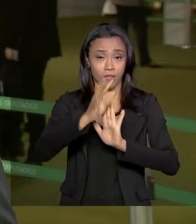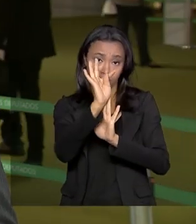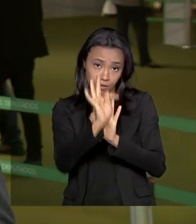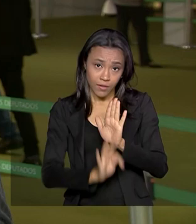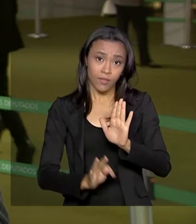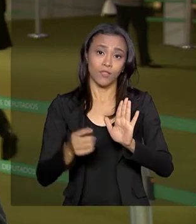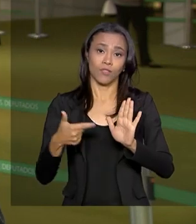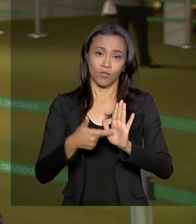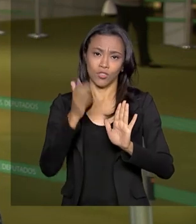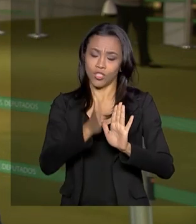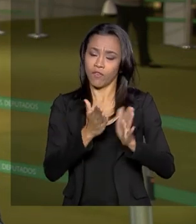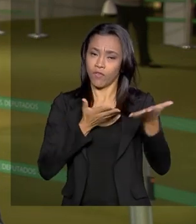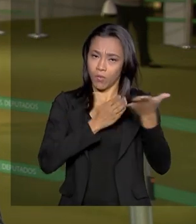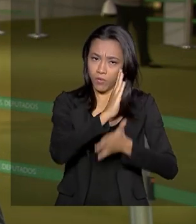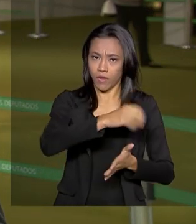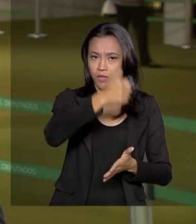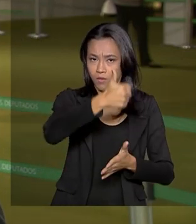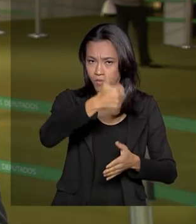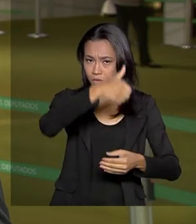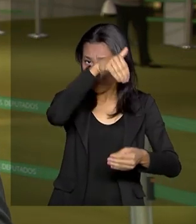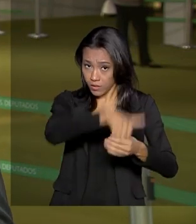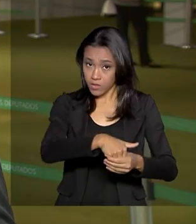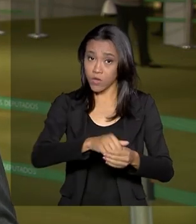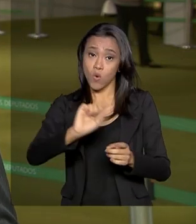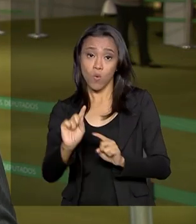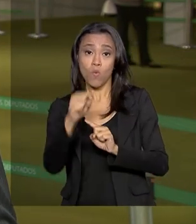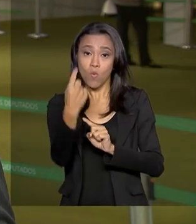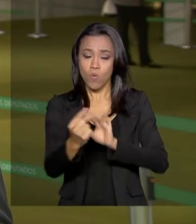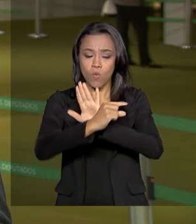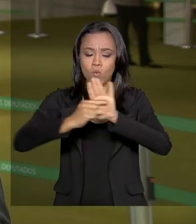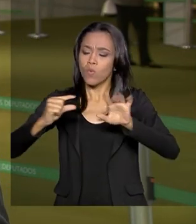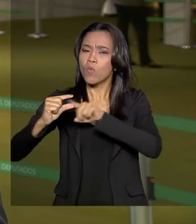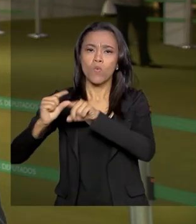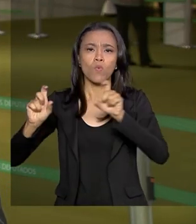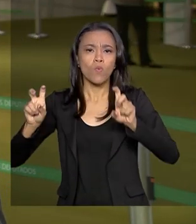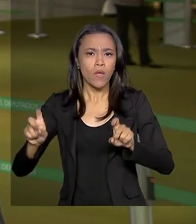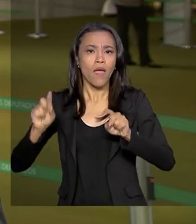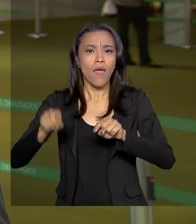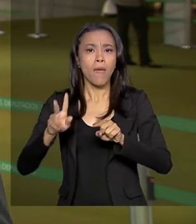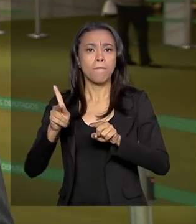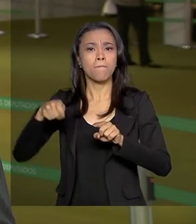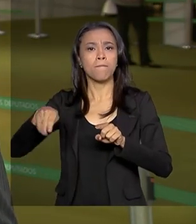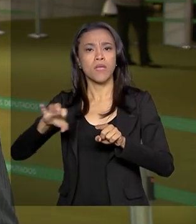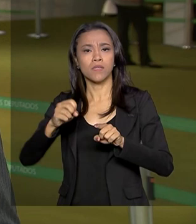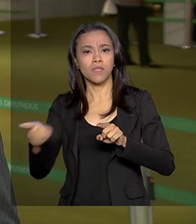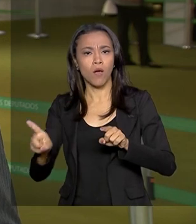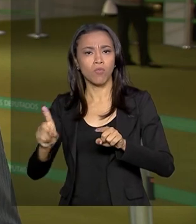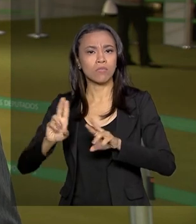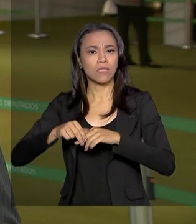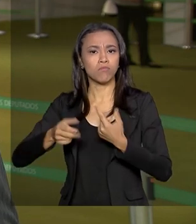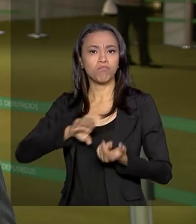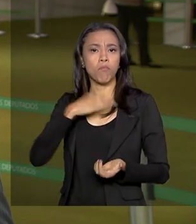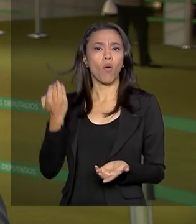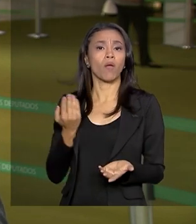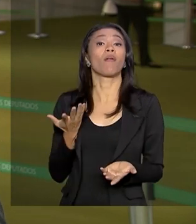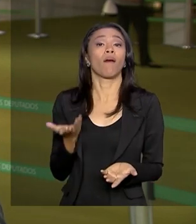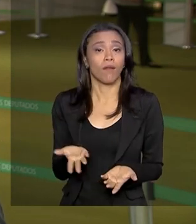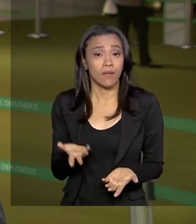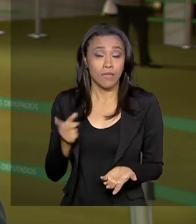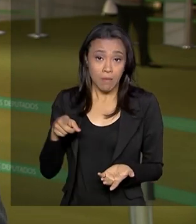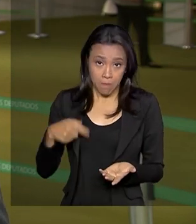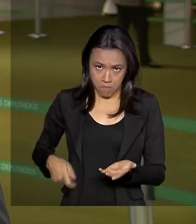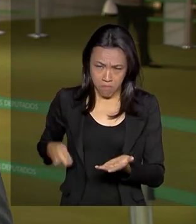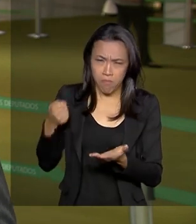base aprovado no primeiro turno. Um deles é o que trata da pensão por morte. A oposição critica essa regra e diz que vai permitir